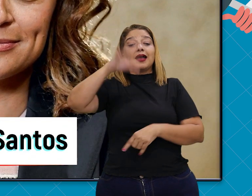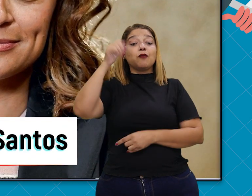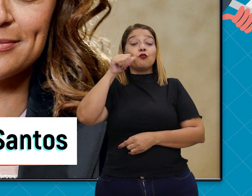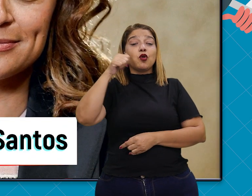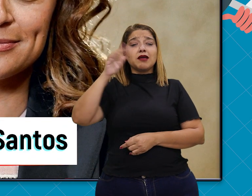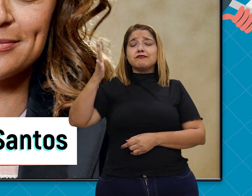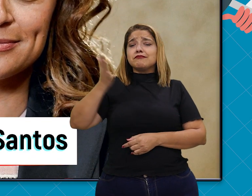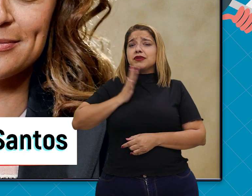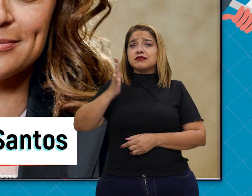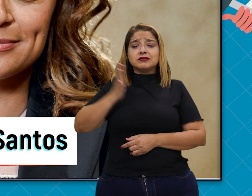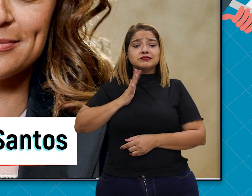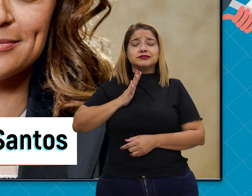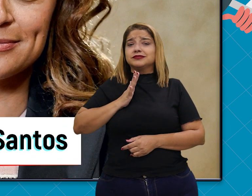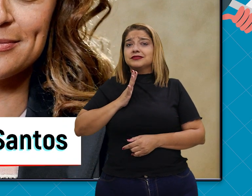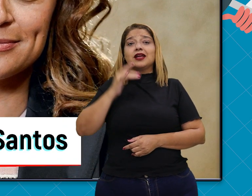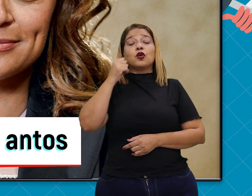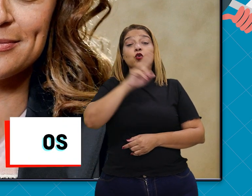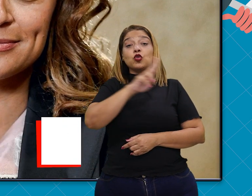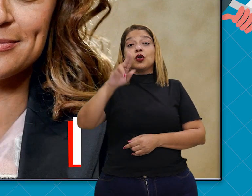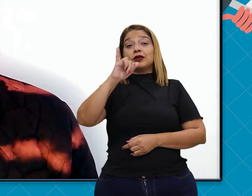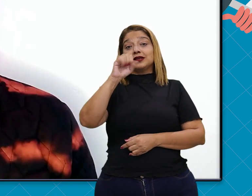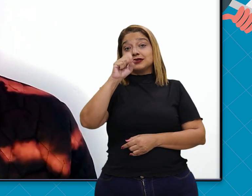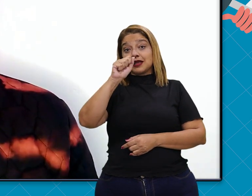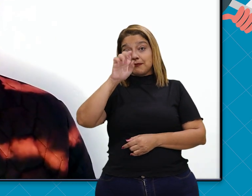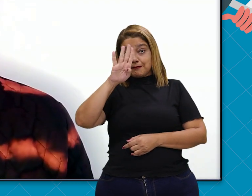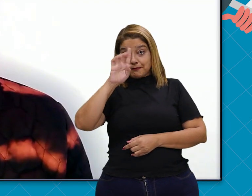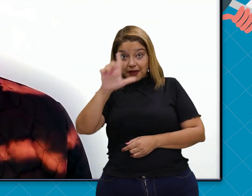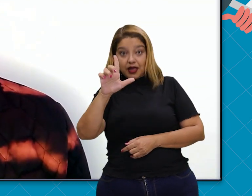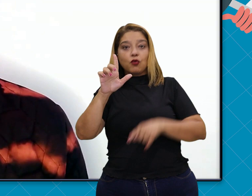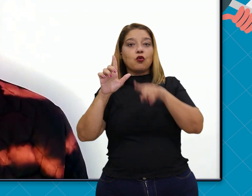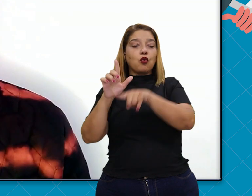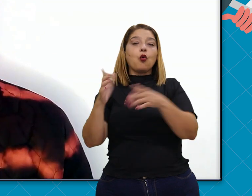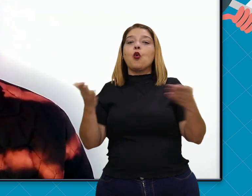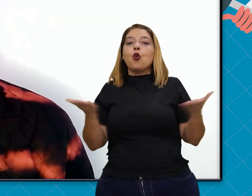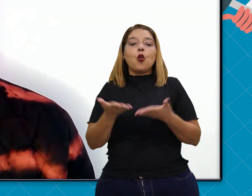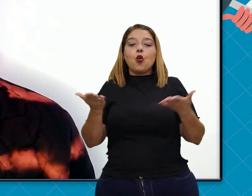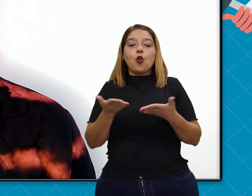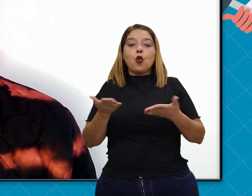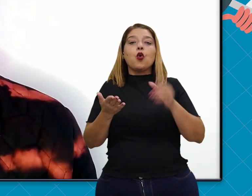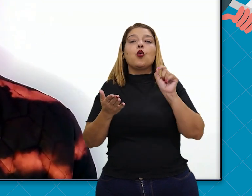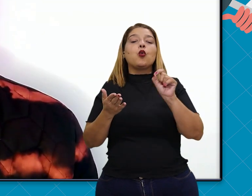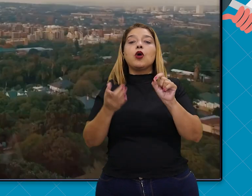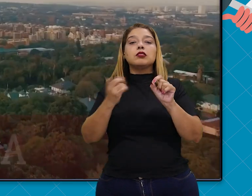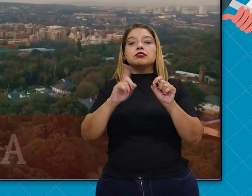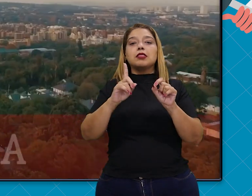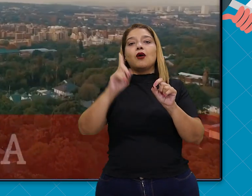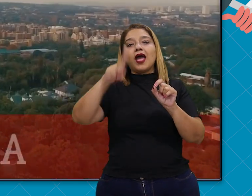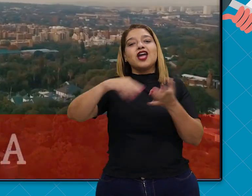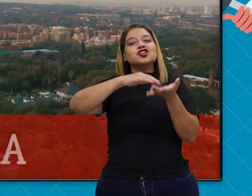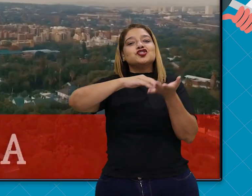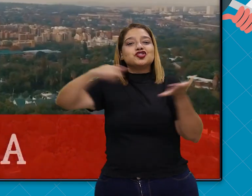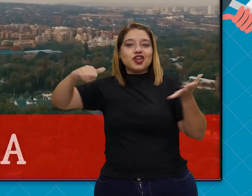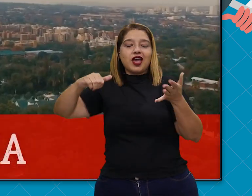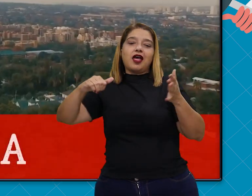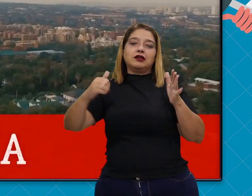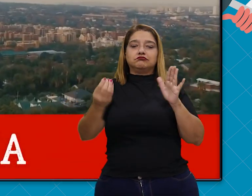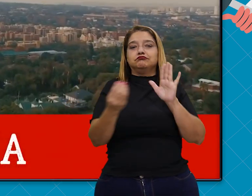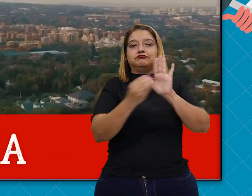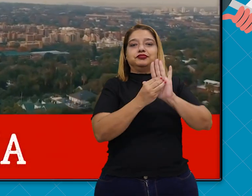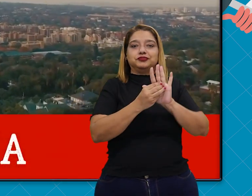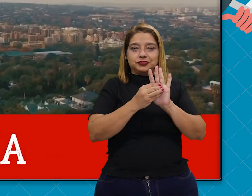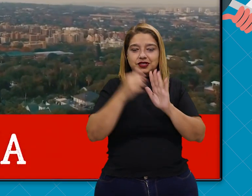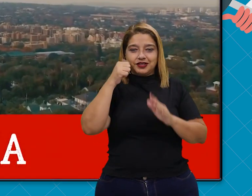Que hoje já não faz parte dos bilionários, pois foi retirada da lista pela fórum. Em séptimo lugar das cidades